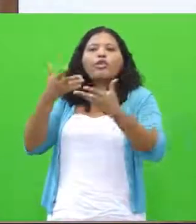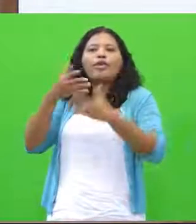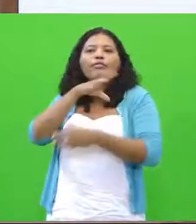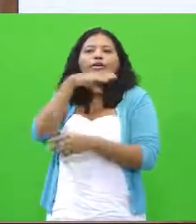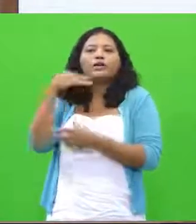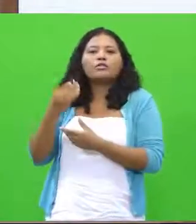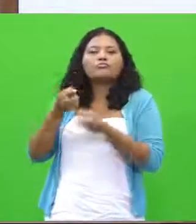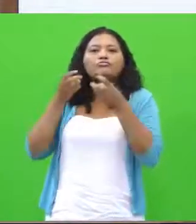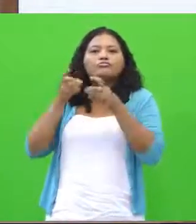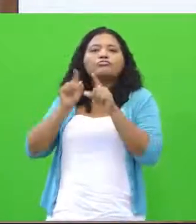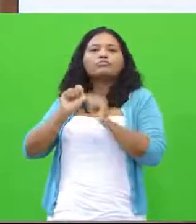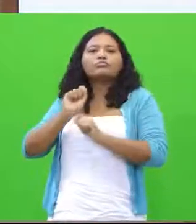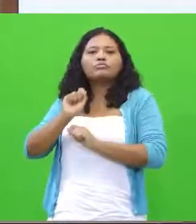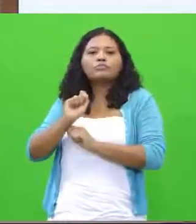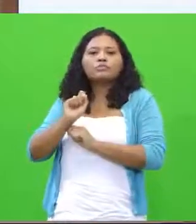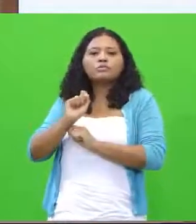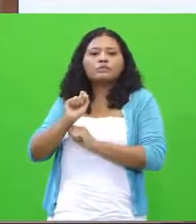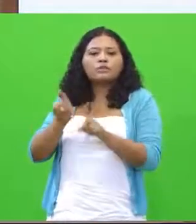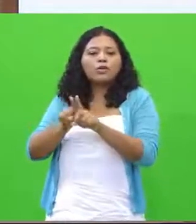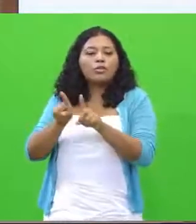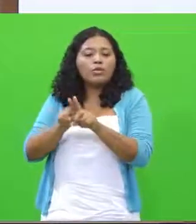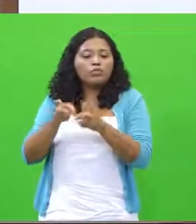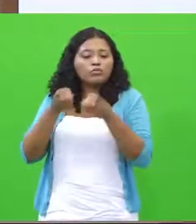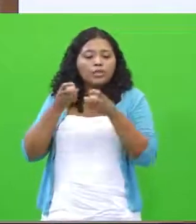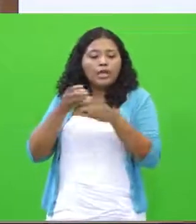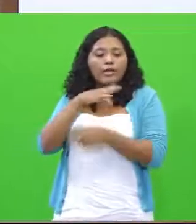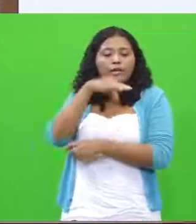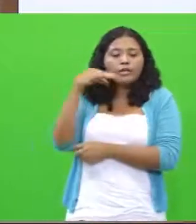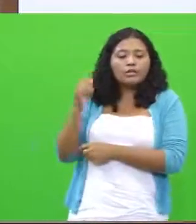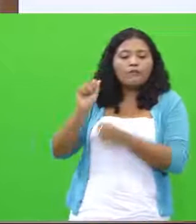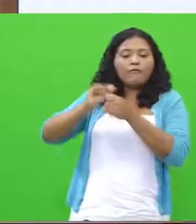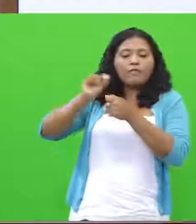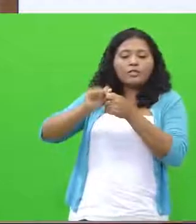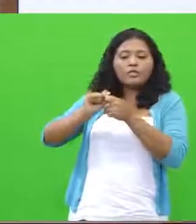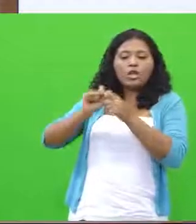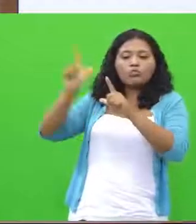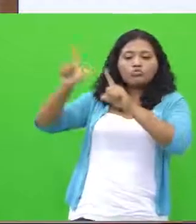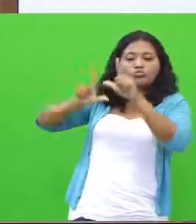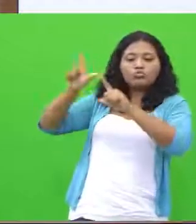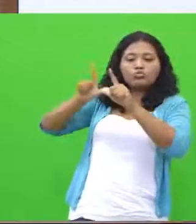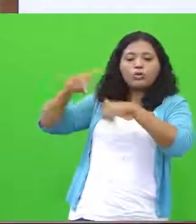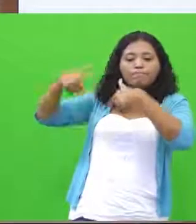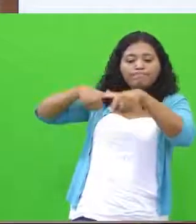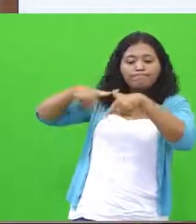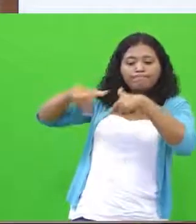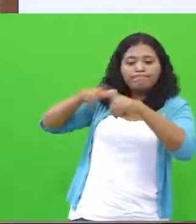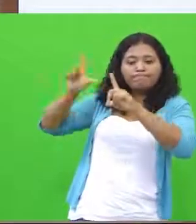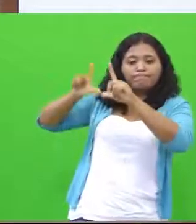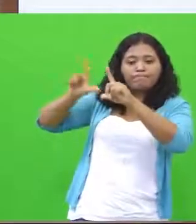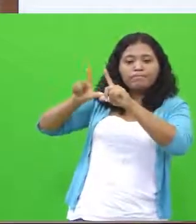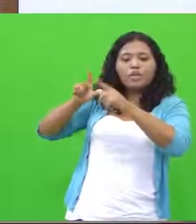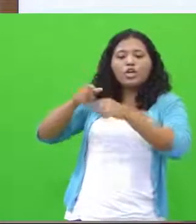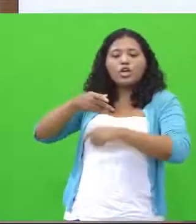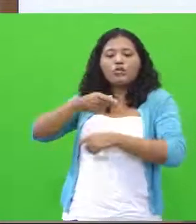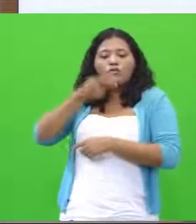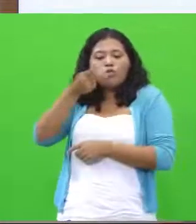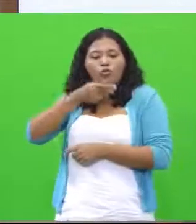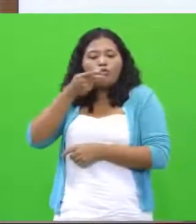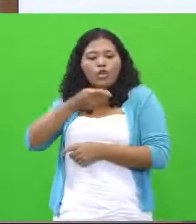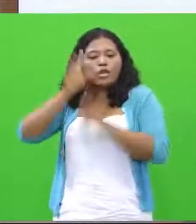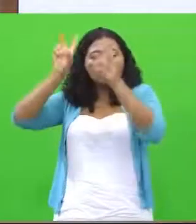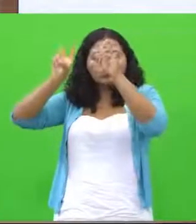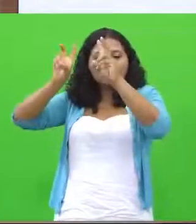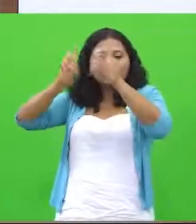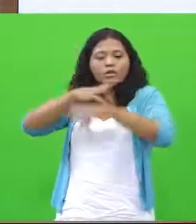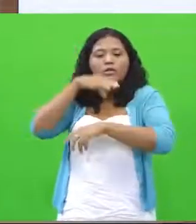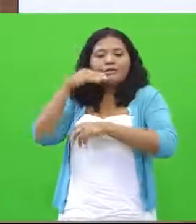E observe, eles devem ter observado que a criança fazendo a propaganda seria, vou falar a respeito da